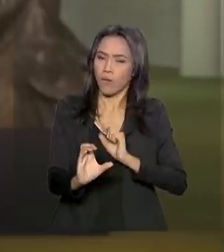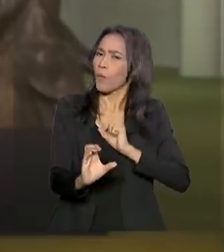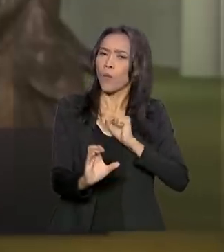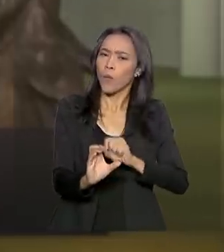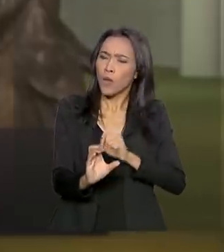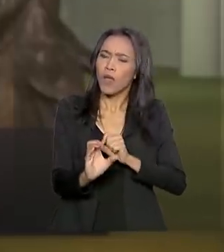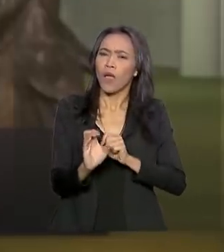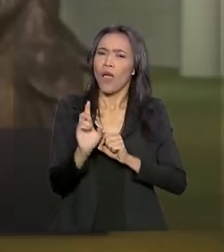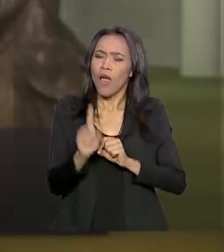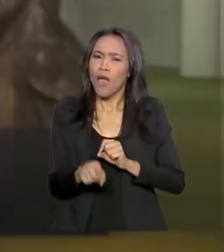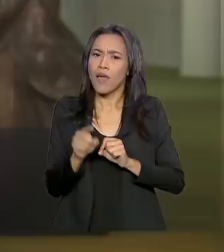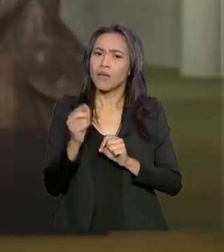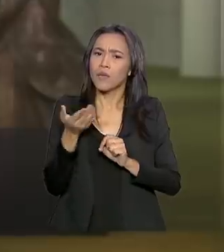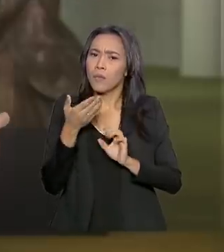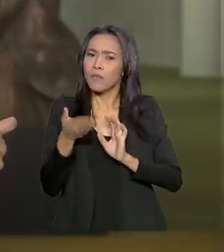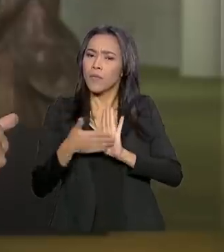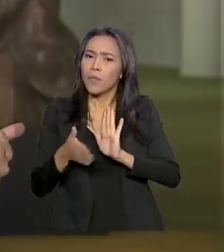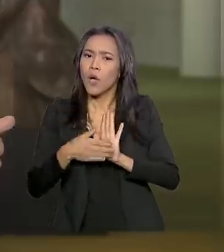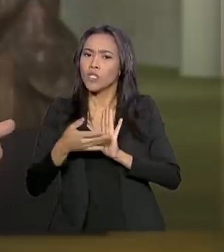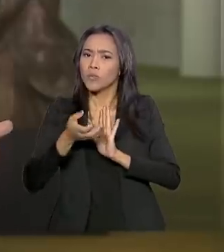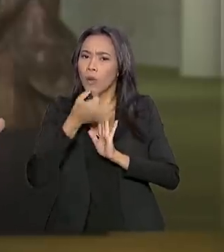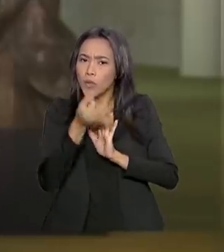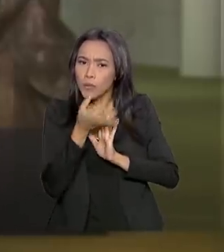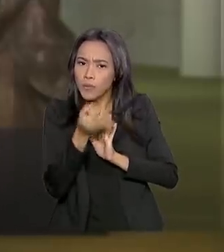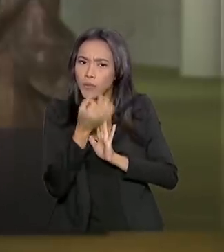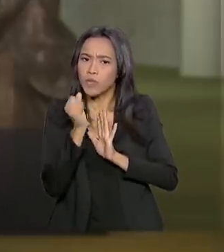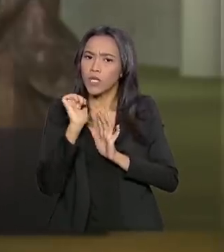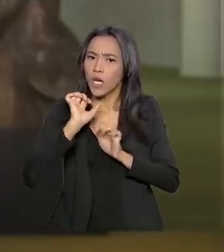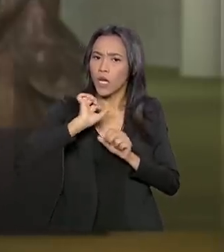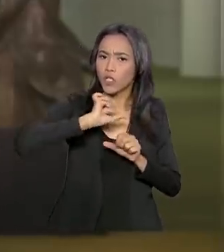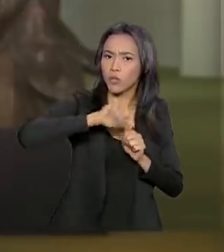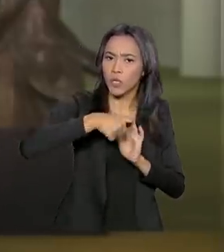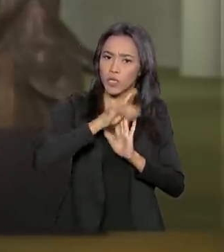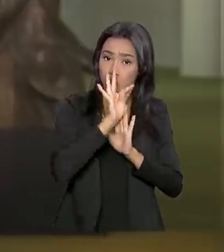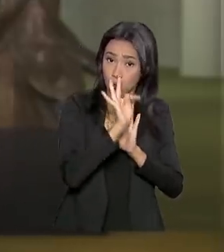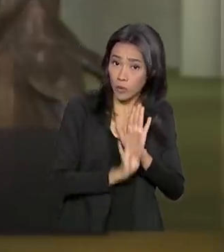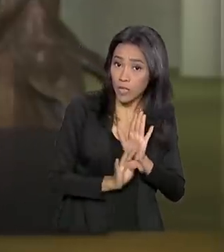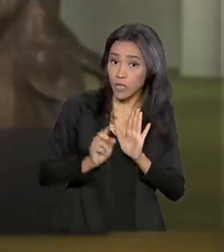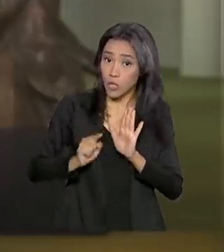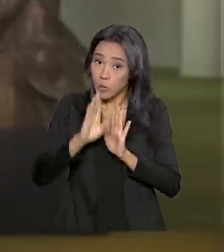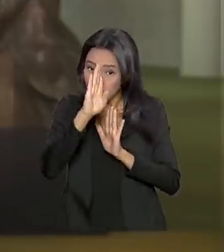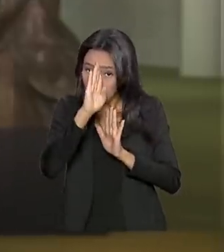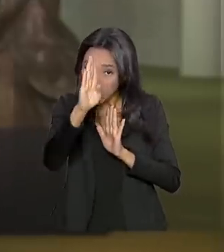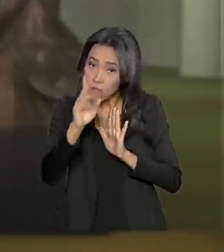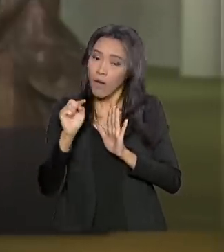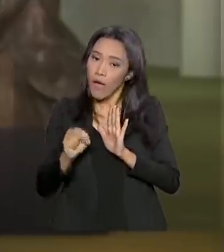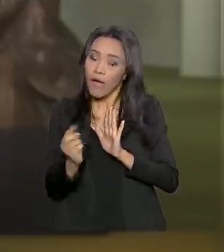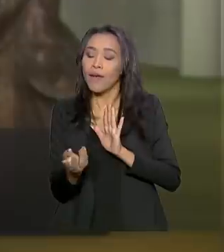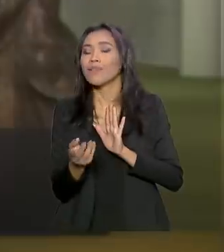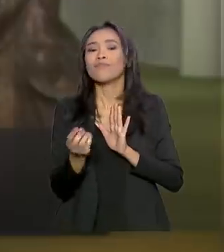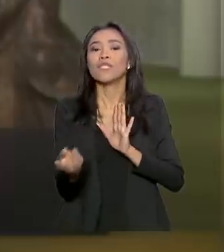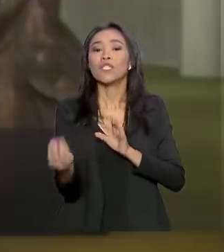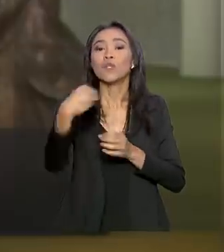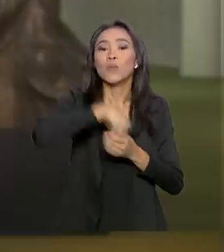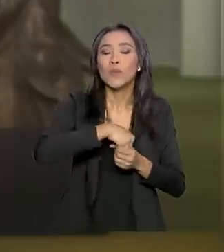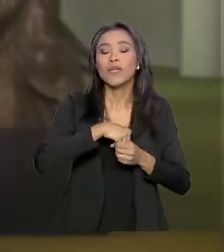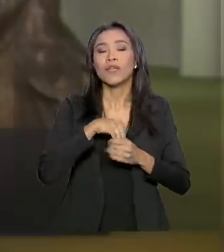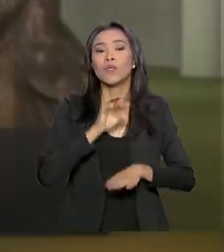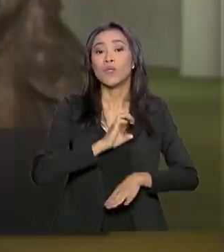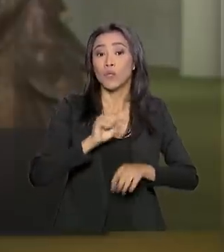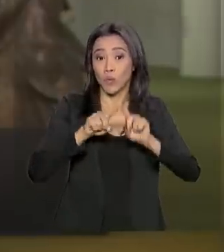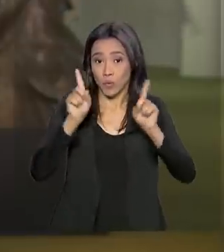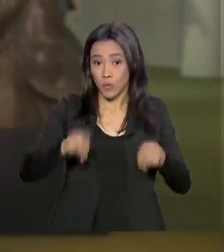das sugestões de mudanças ao texto aprovado aqui pelos deputados e que tem como principal ponto a inclusão dos servidores dos estados e